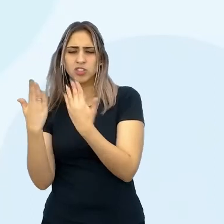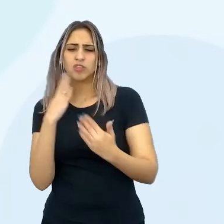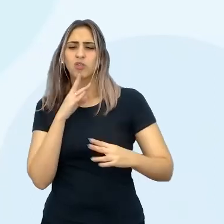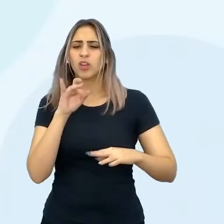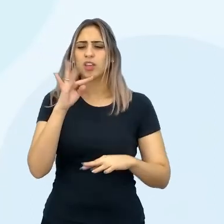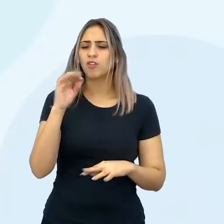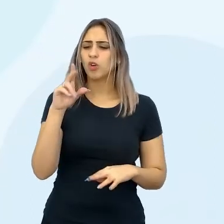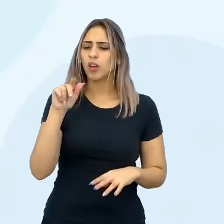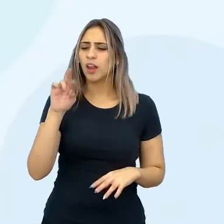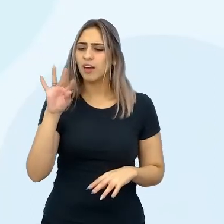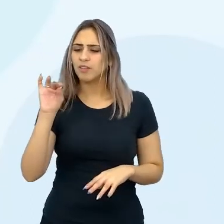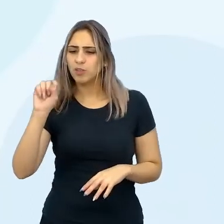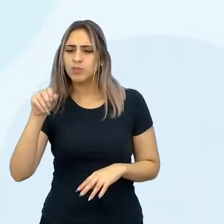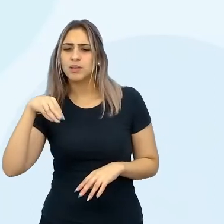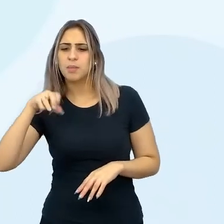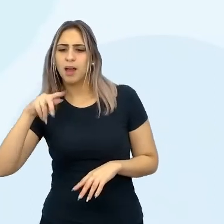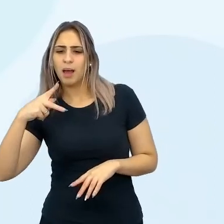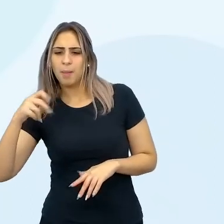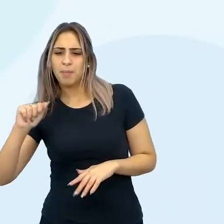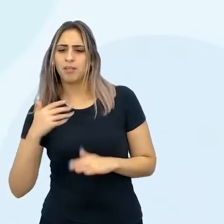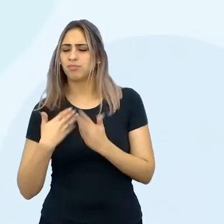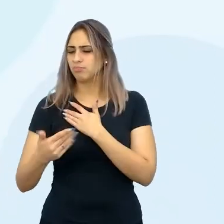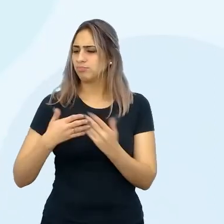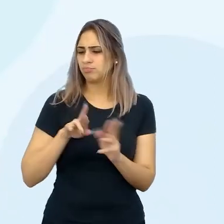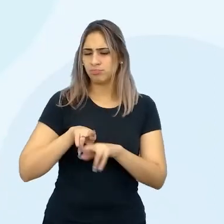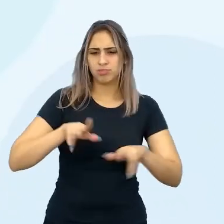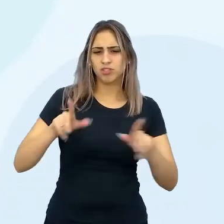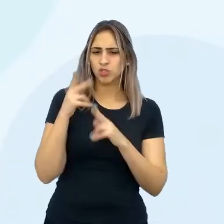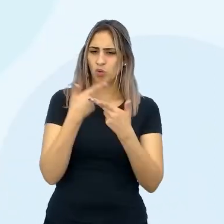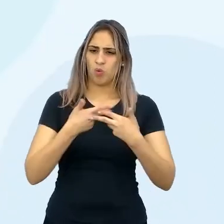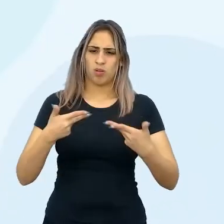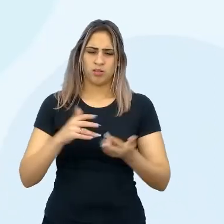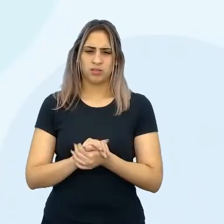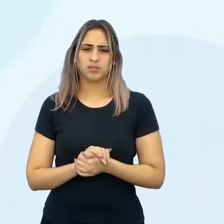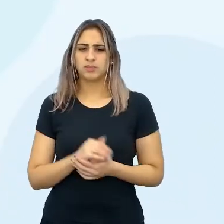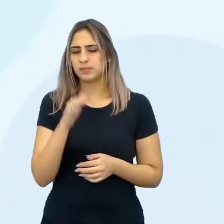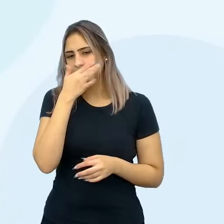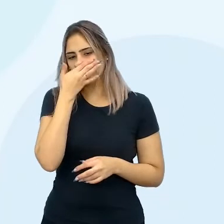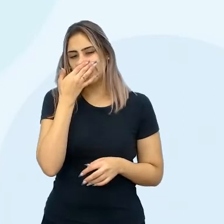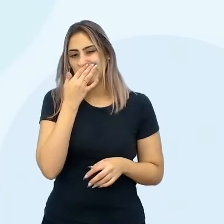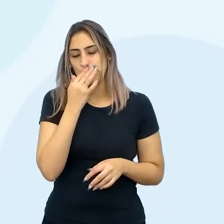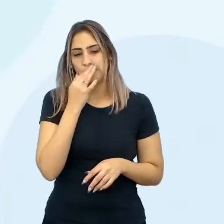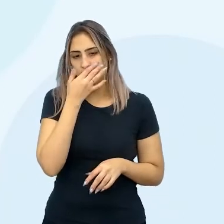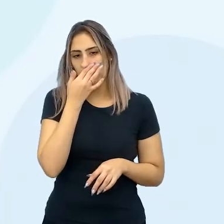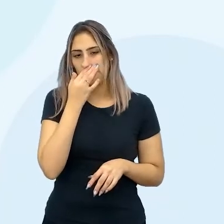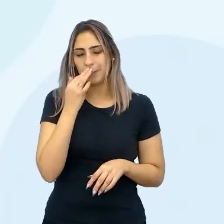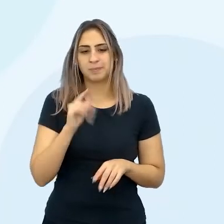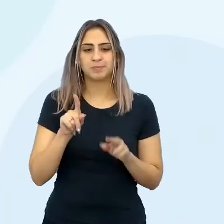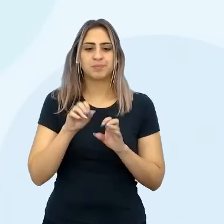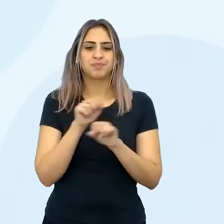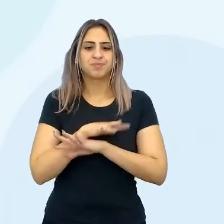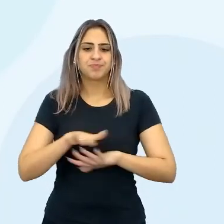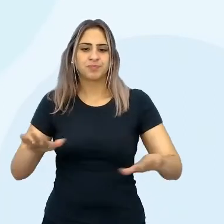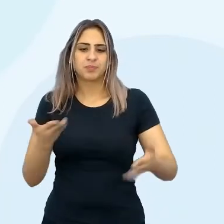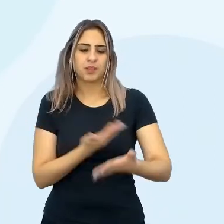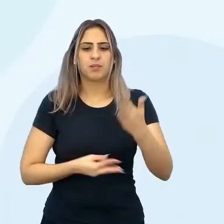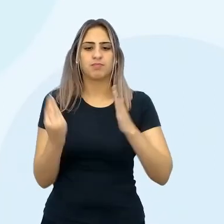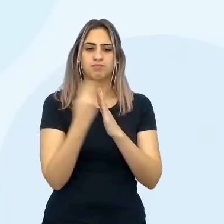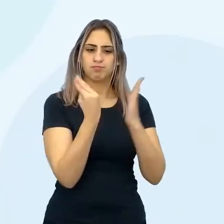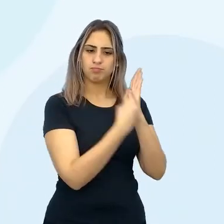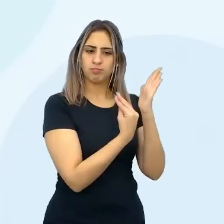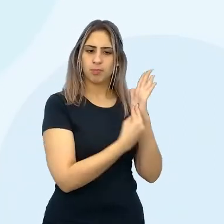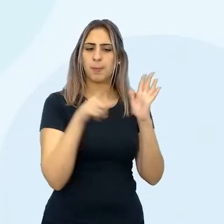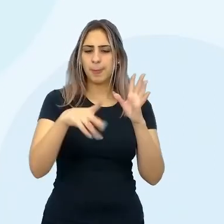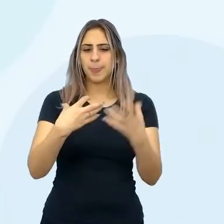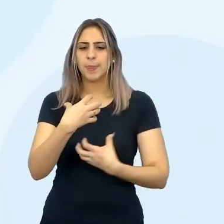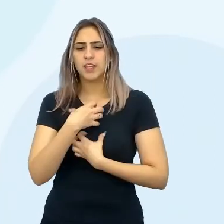infográficos, mapas, infinidade de coisas, né? E o compartilhamento dos registros, que aí é